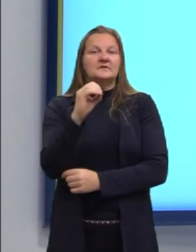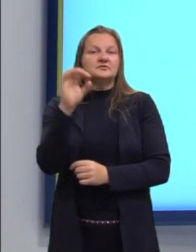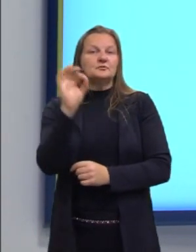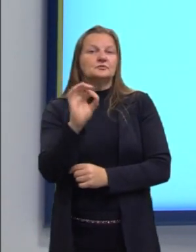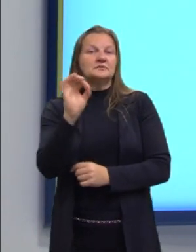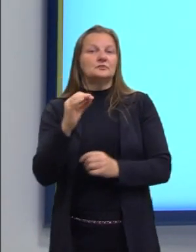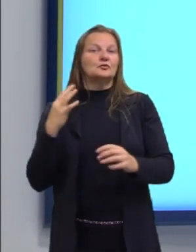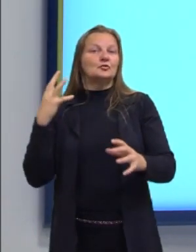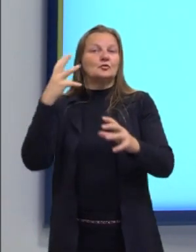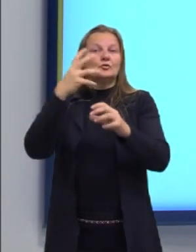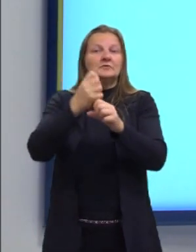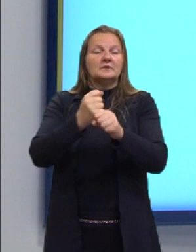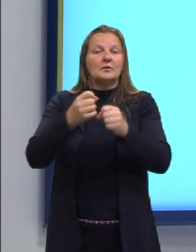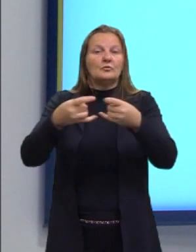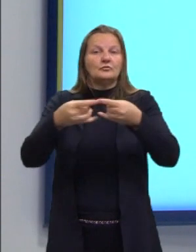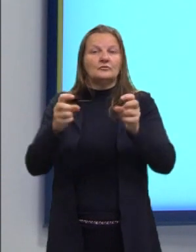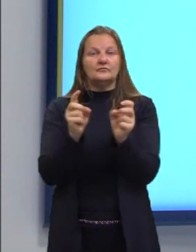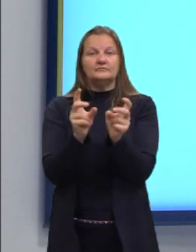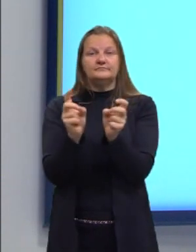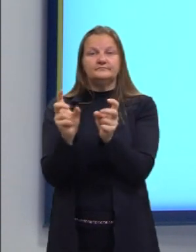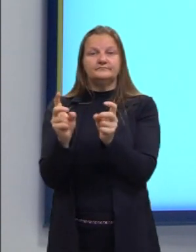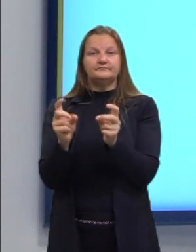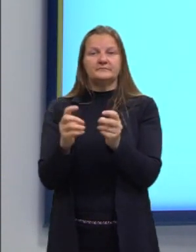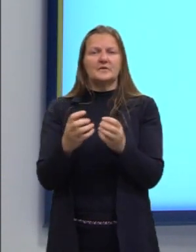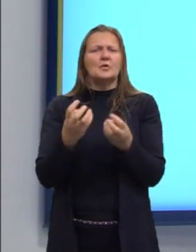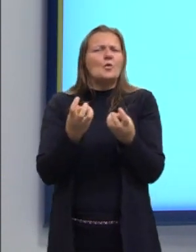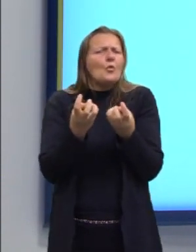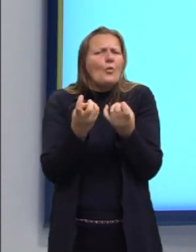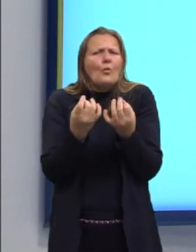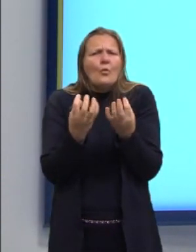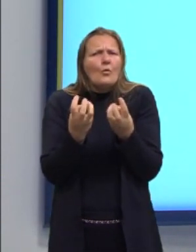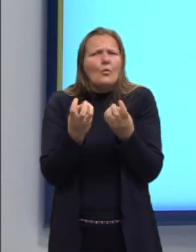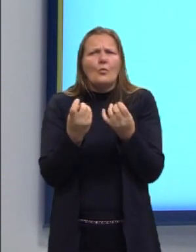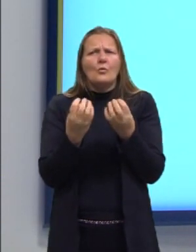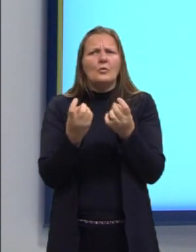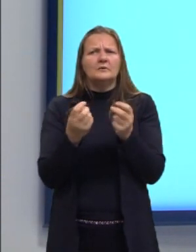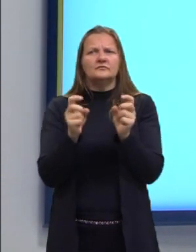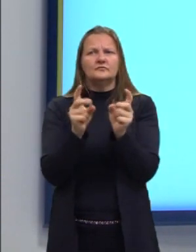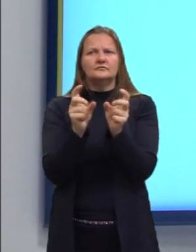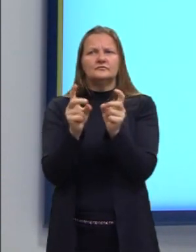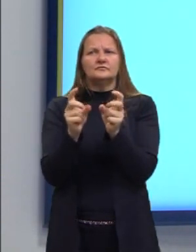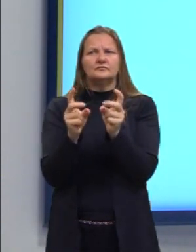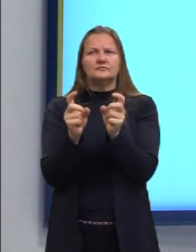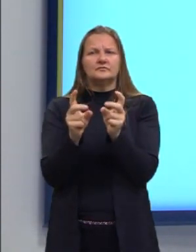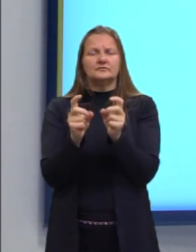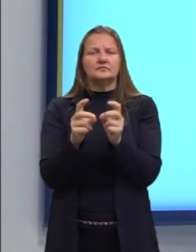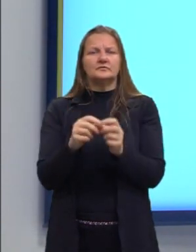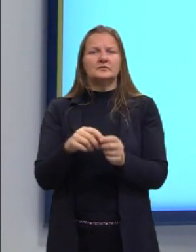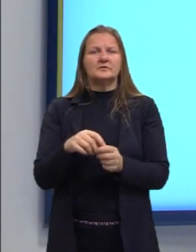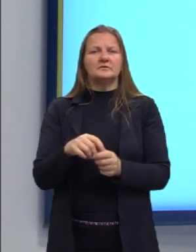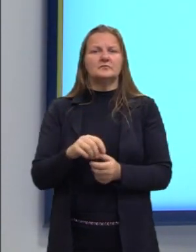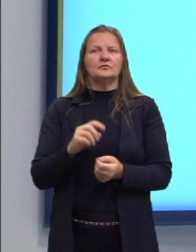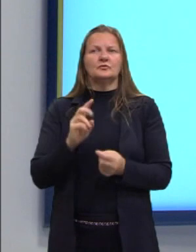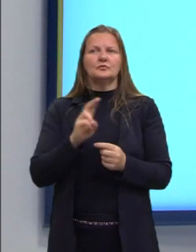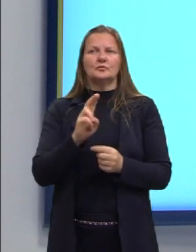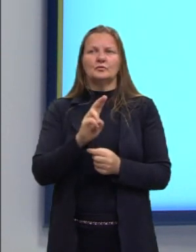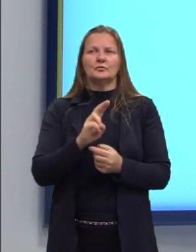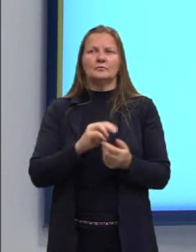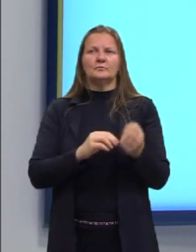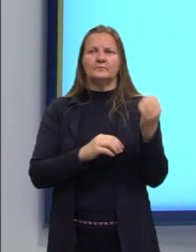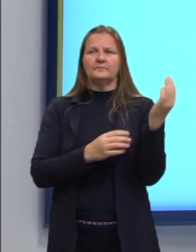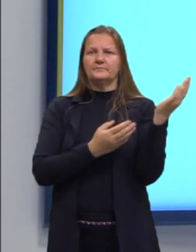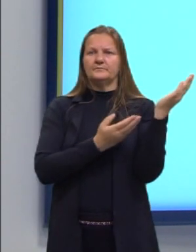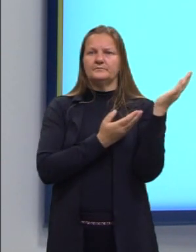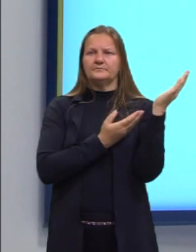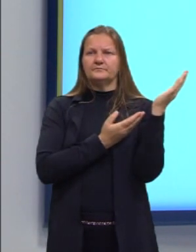do total de bilhetes vendidos. Tá, mas peraí, o total de bilhetes vendidos eu chamei de B? Então, gente diz